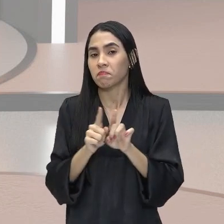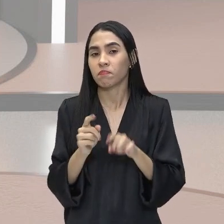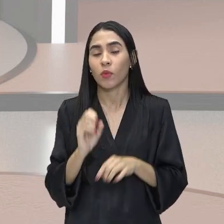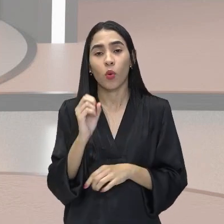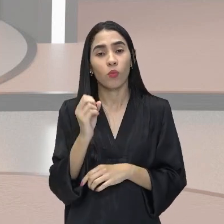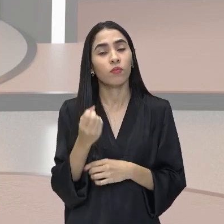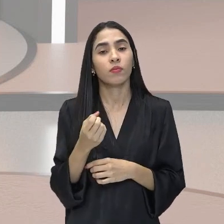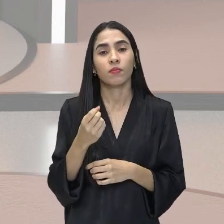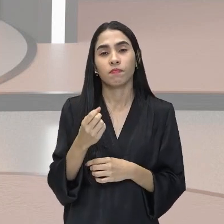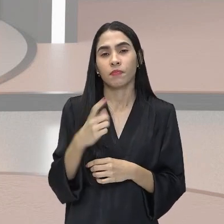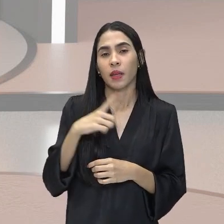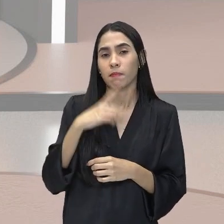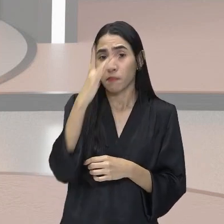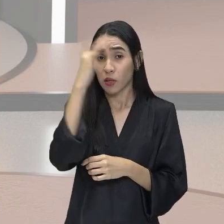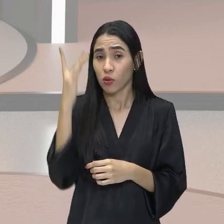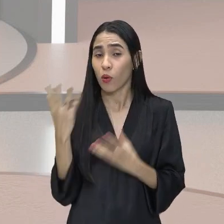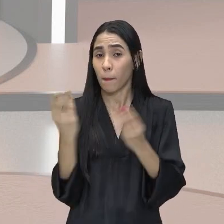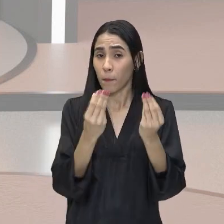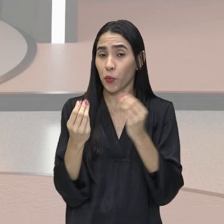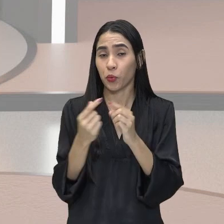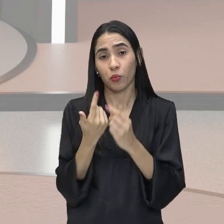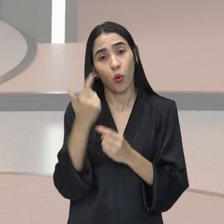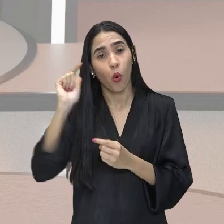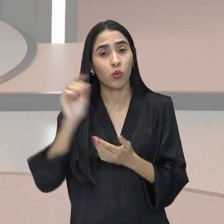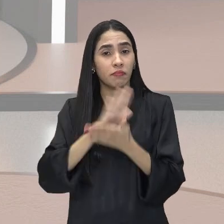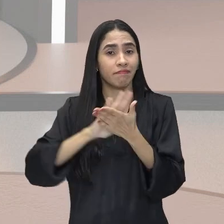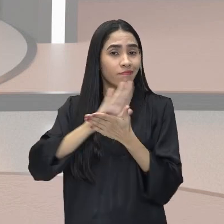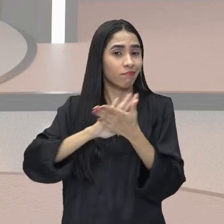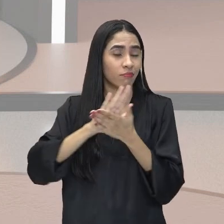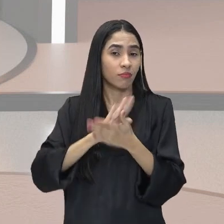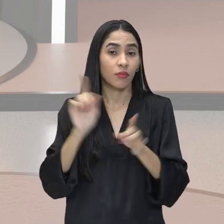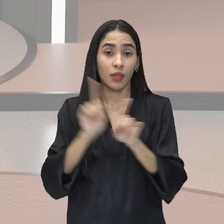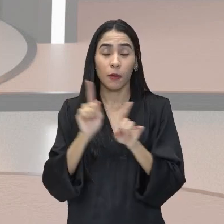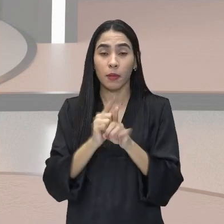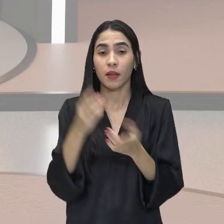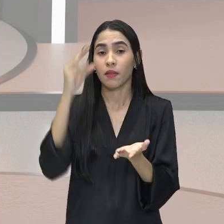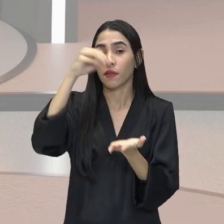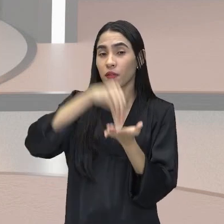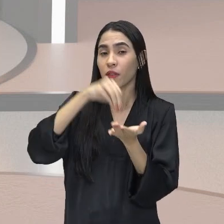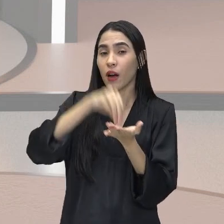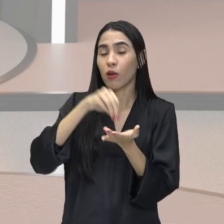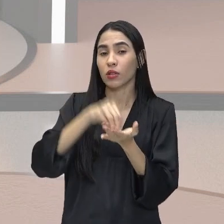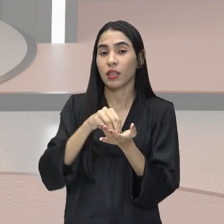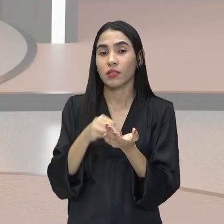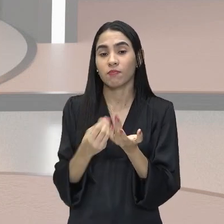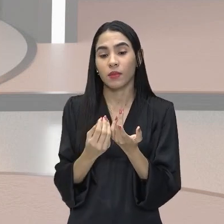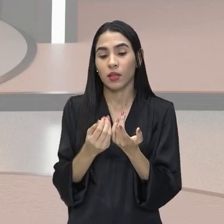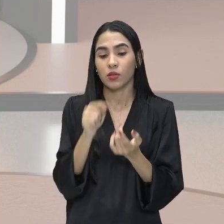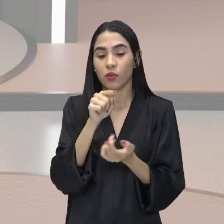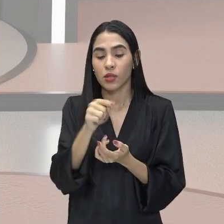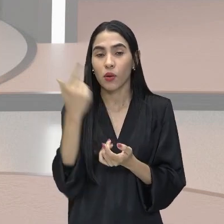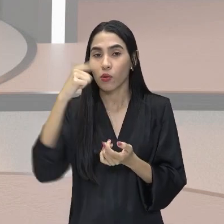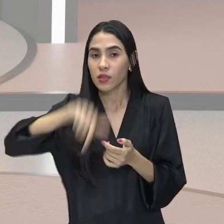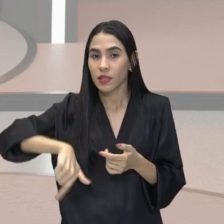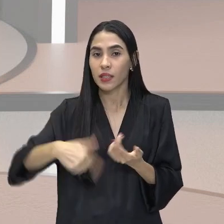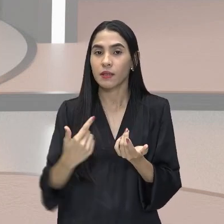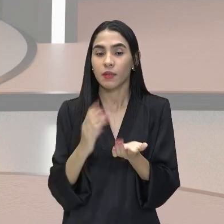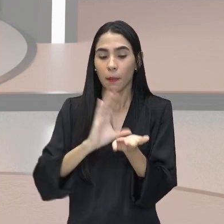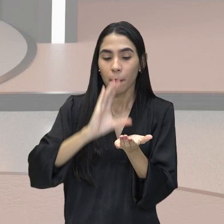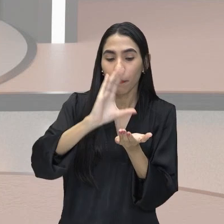outros não têm nada. A falta de investimento também nas áreas sociais, culturais,